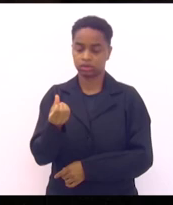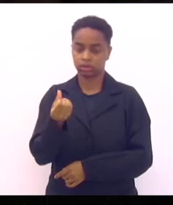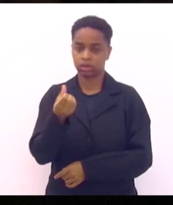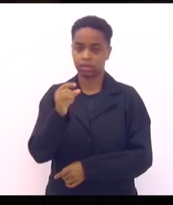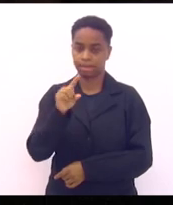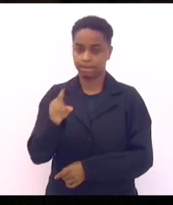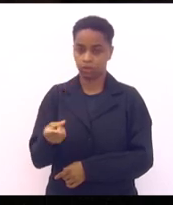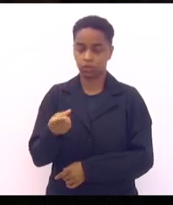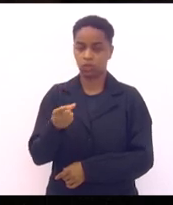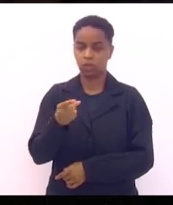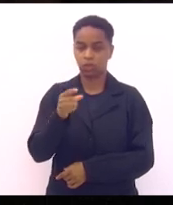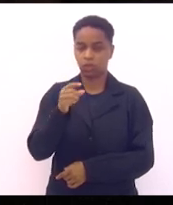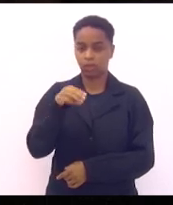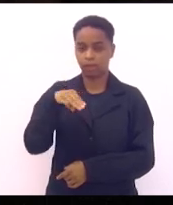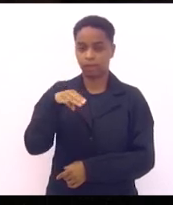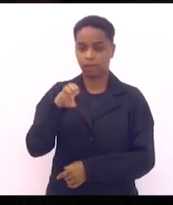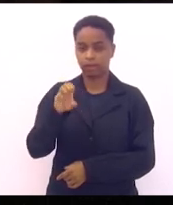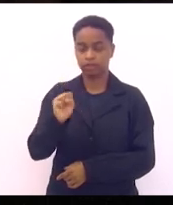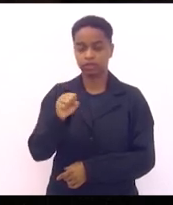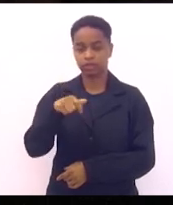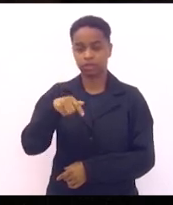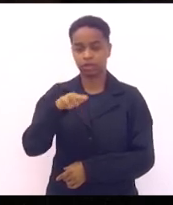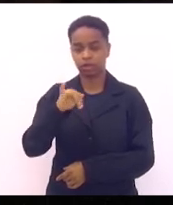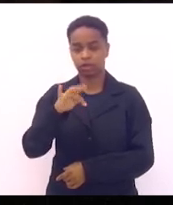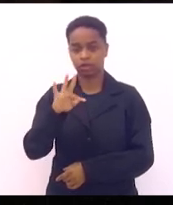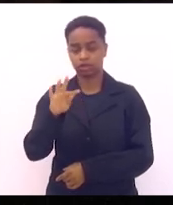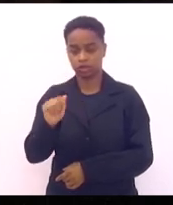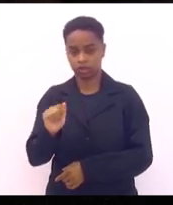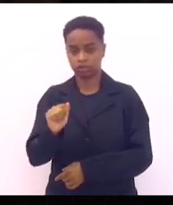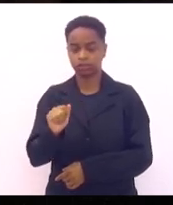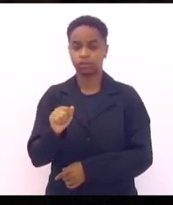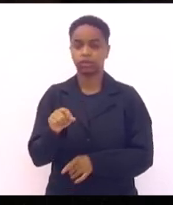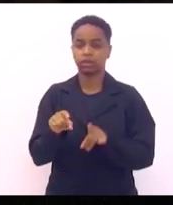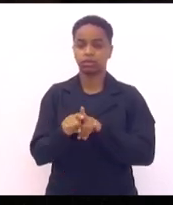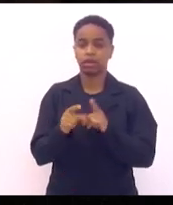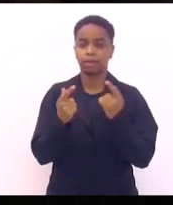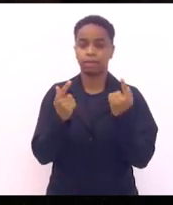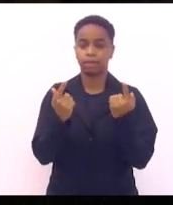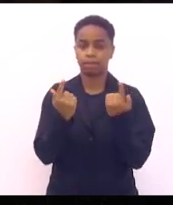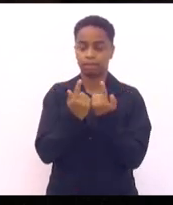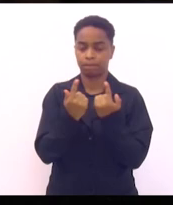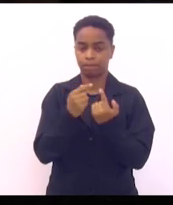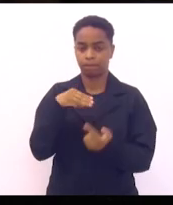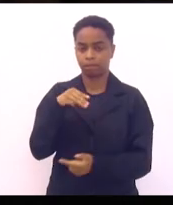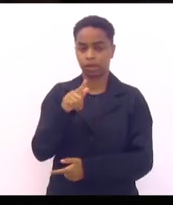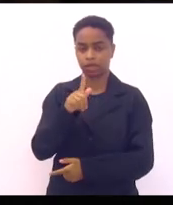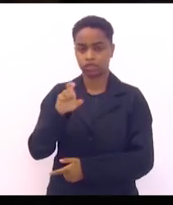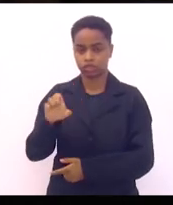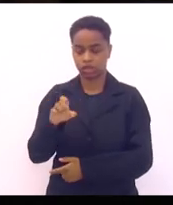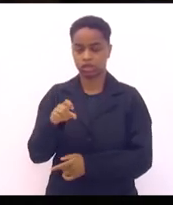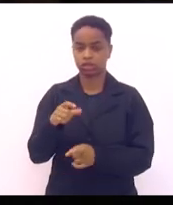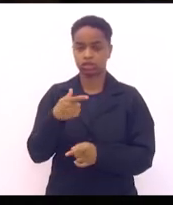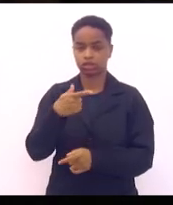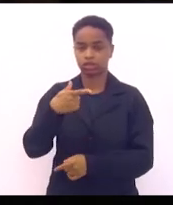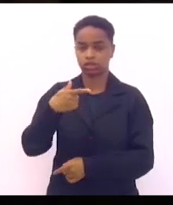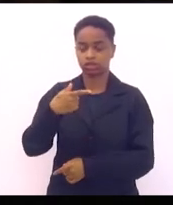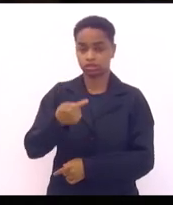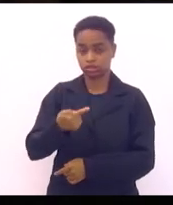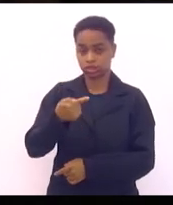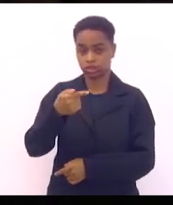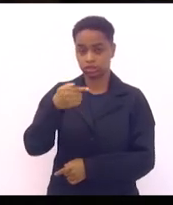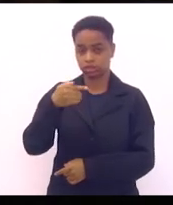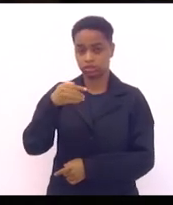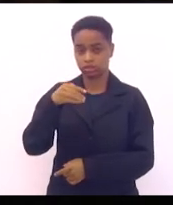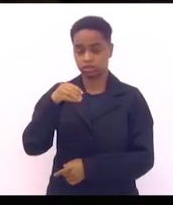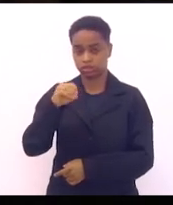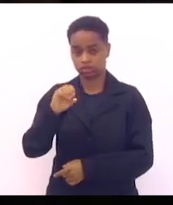Mesquita, 472 mil, Magé, 790 mil, 709